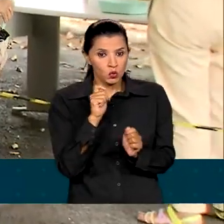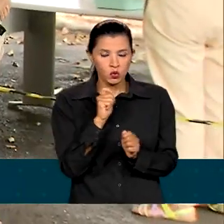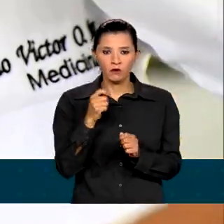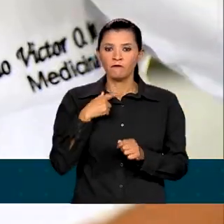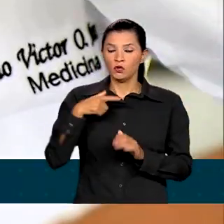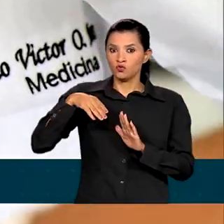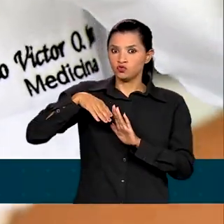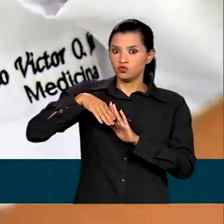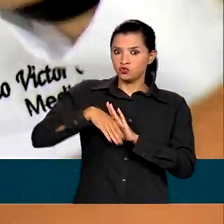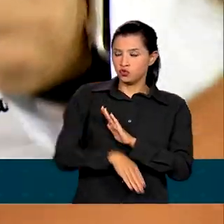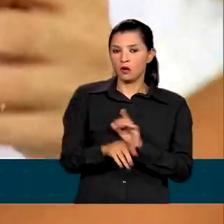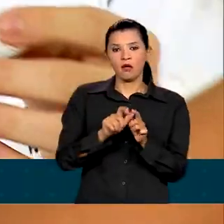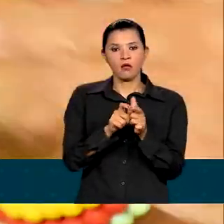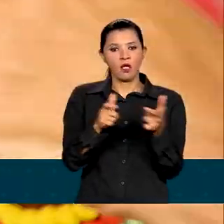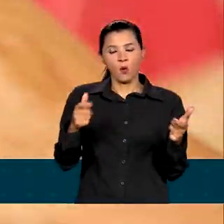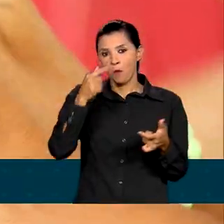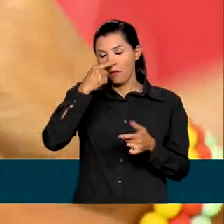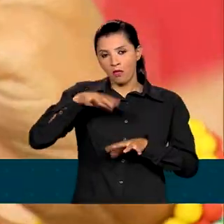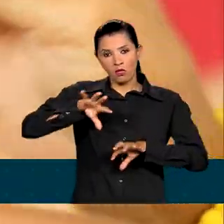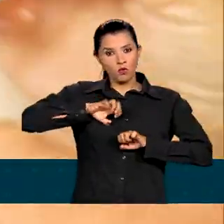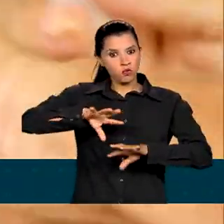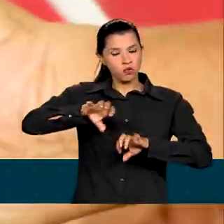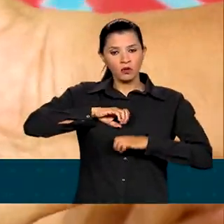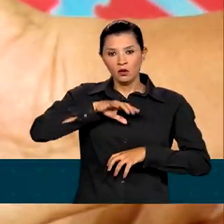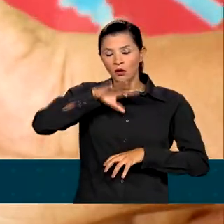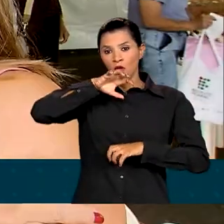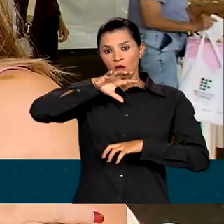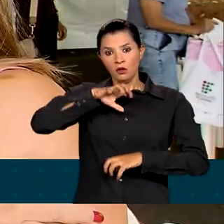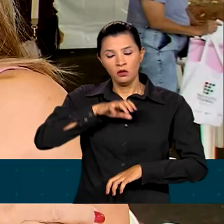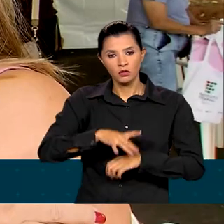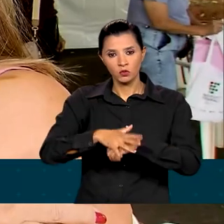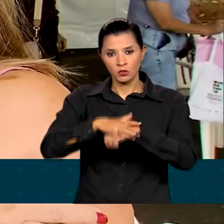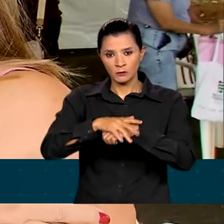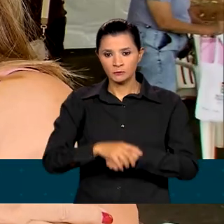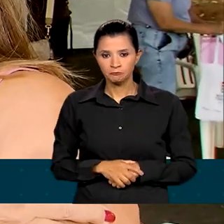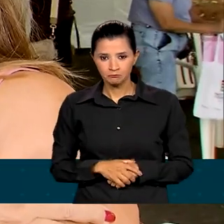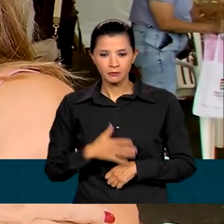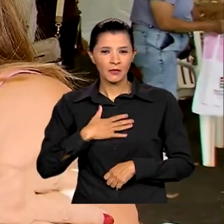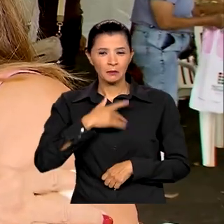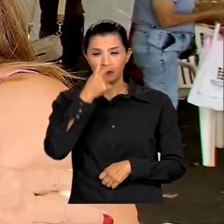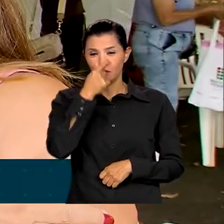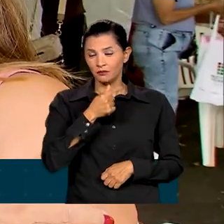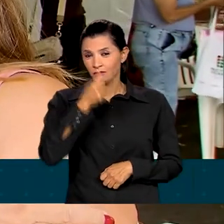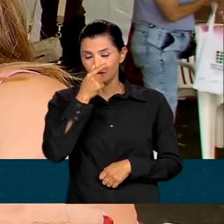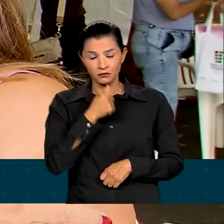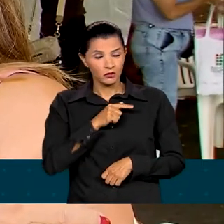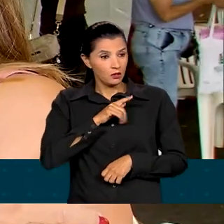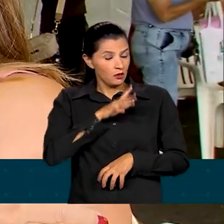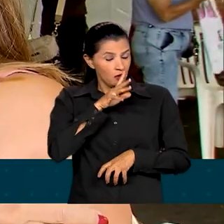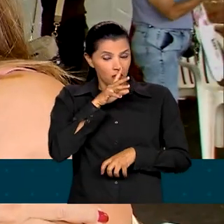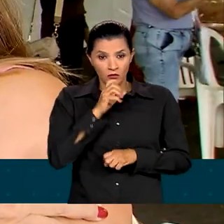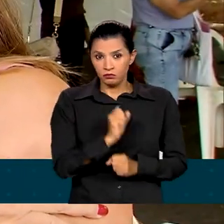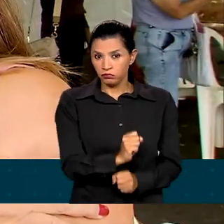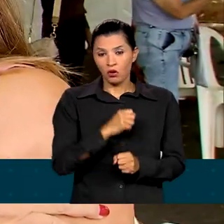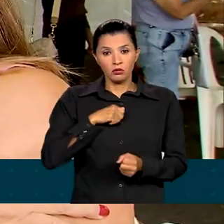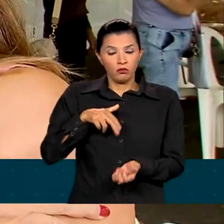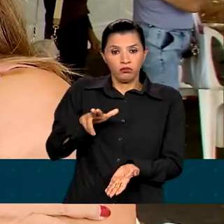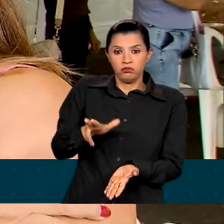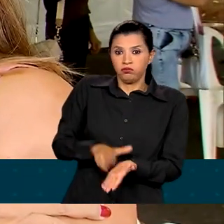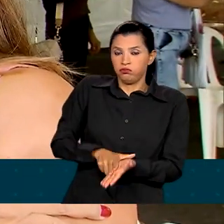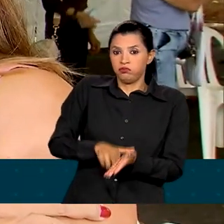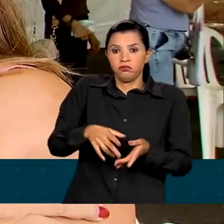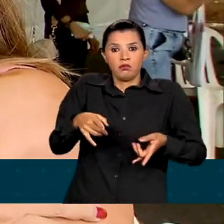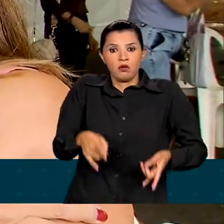temperaturas levam ao aumento dos casos de doenças respiratórias. A minha gripe é muito forte, me deixa de cama e